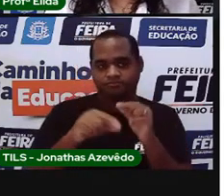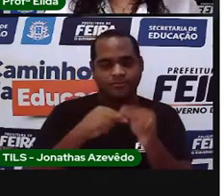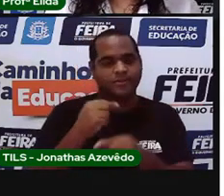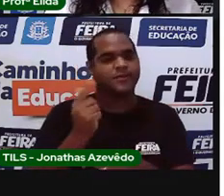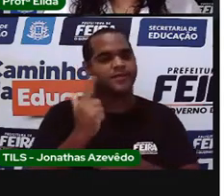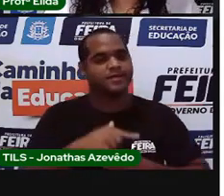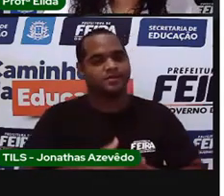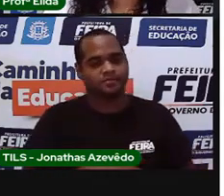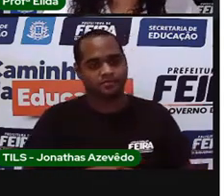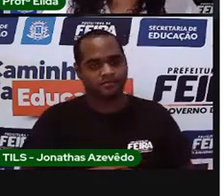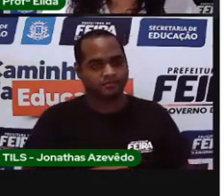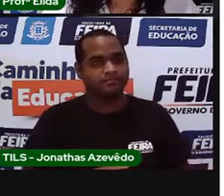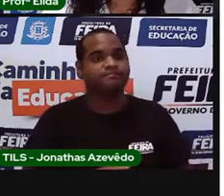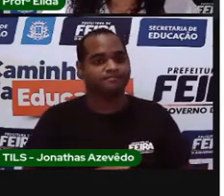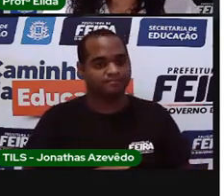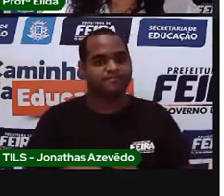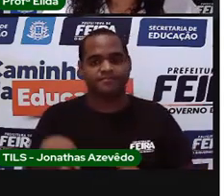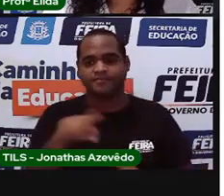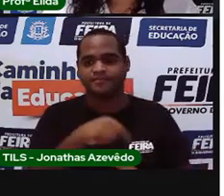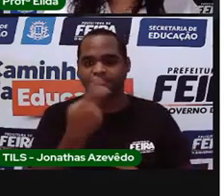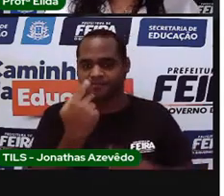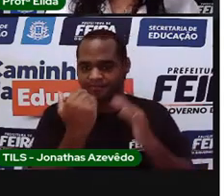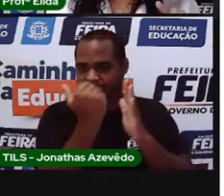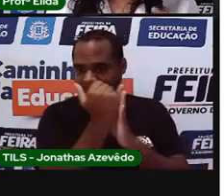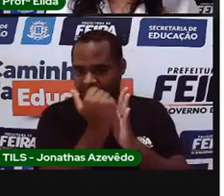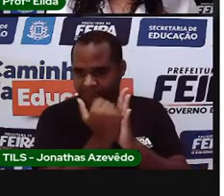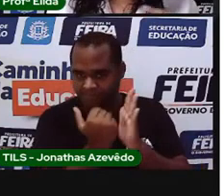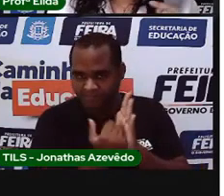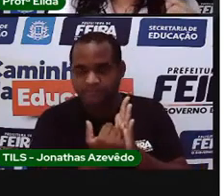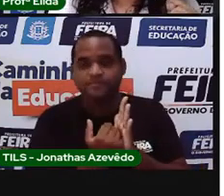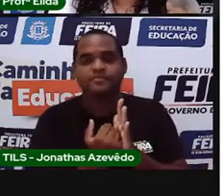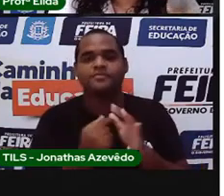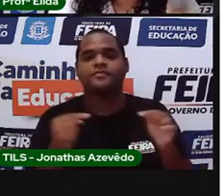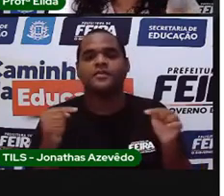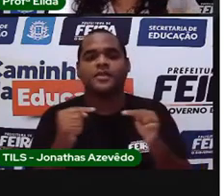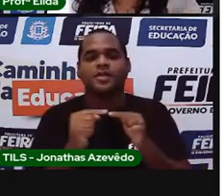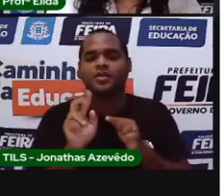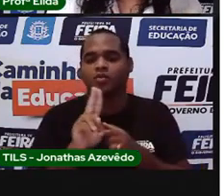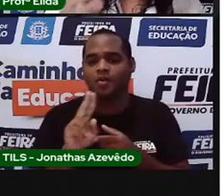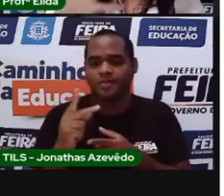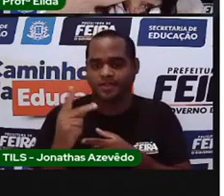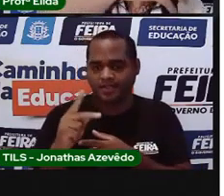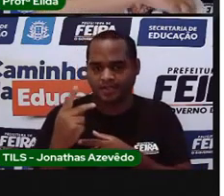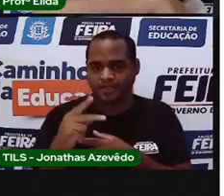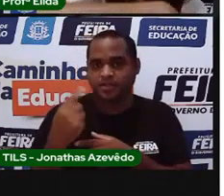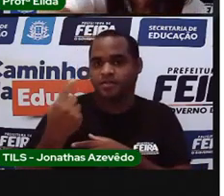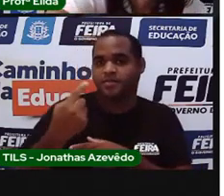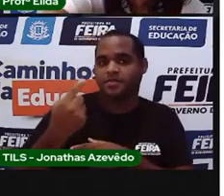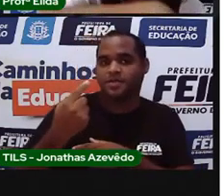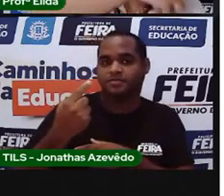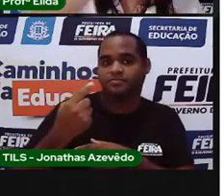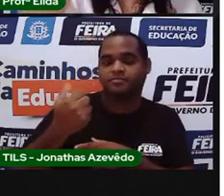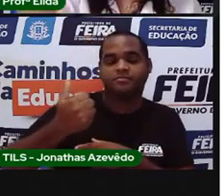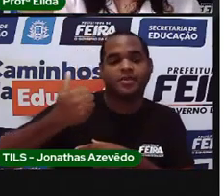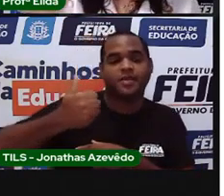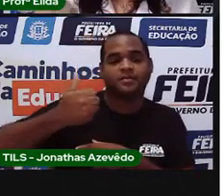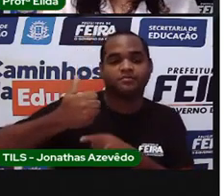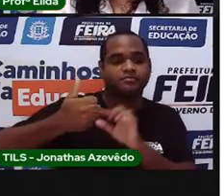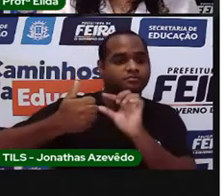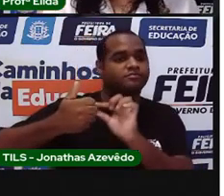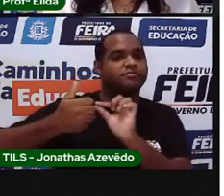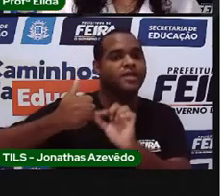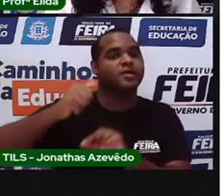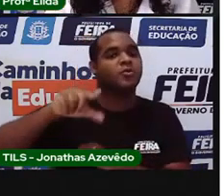Então, quando nós fizemos a lista, nós escrevemos o nome do primeiro objeto